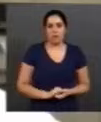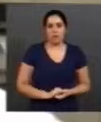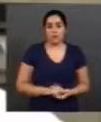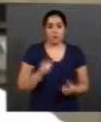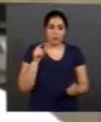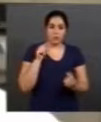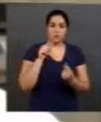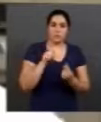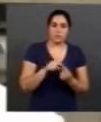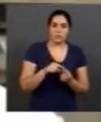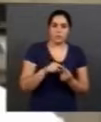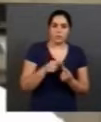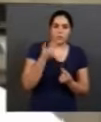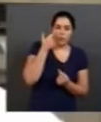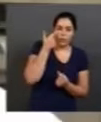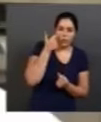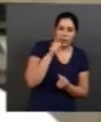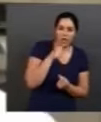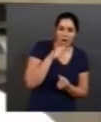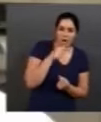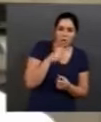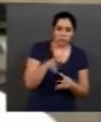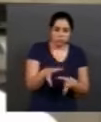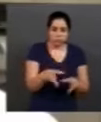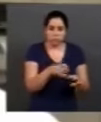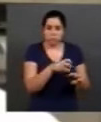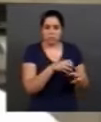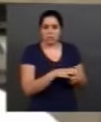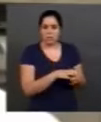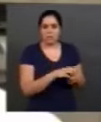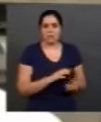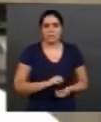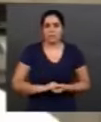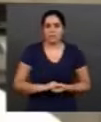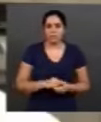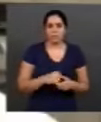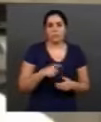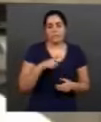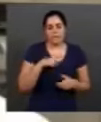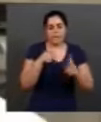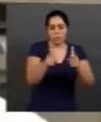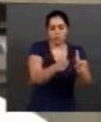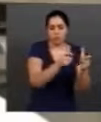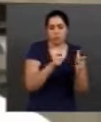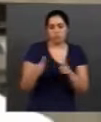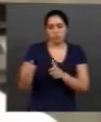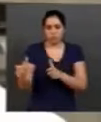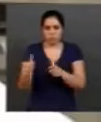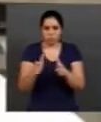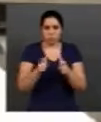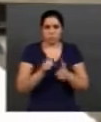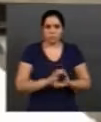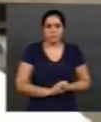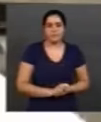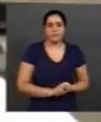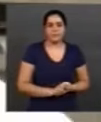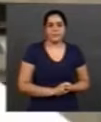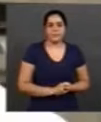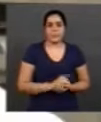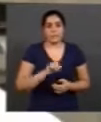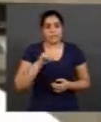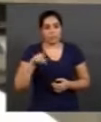coleta de água em pontos específicos dentro da cidade de Uberlândia para fazer o